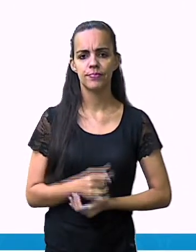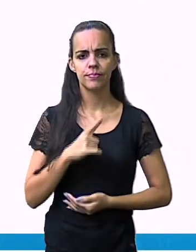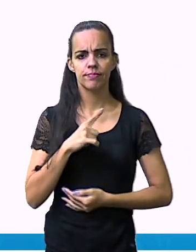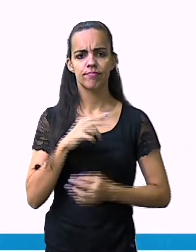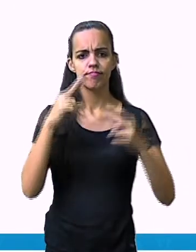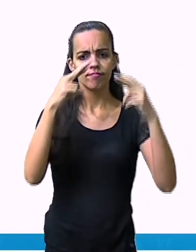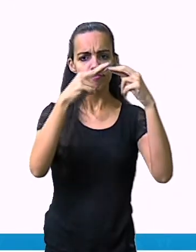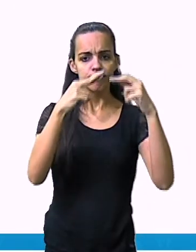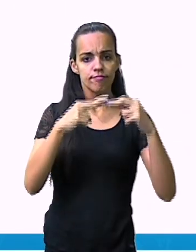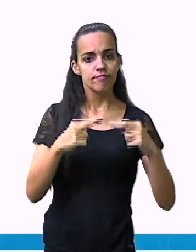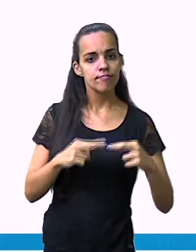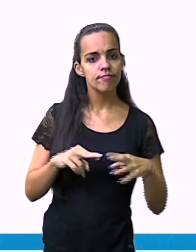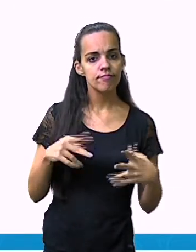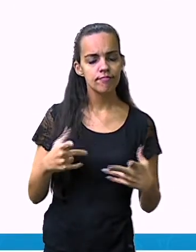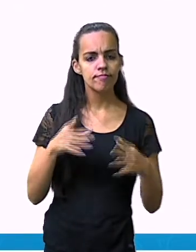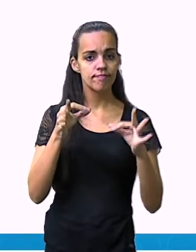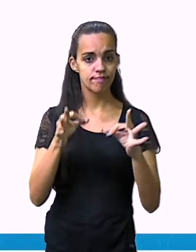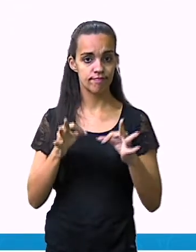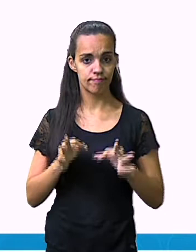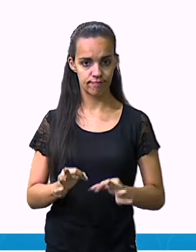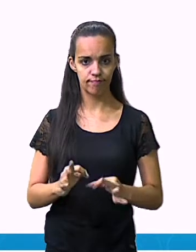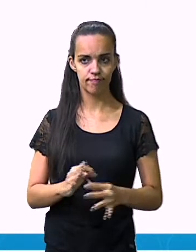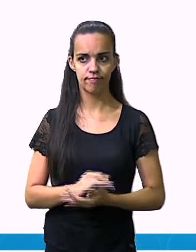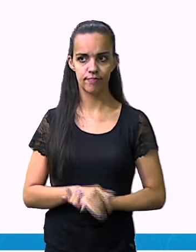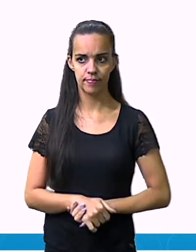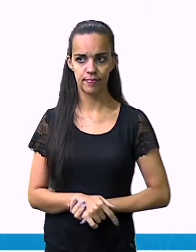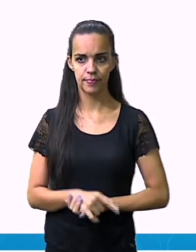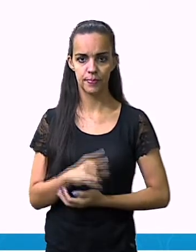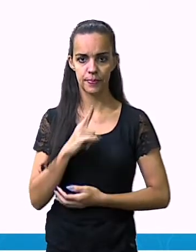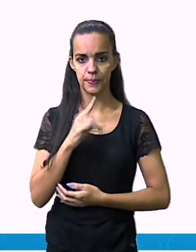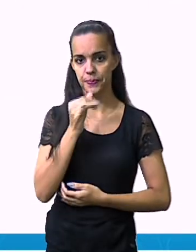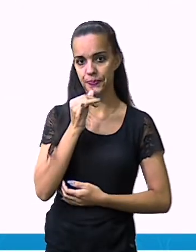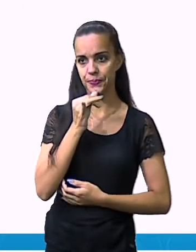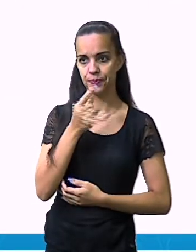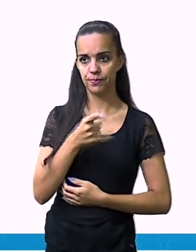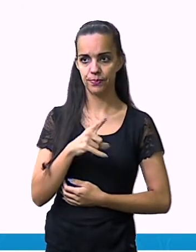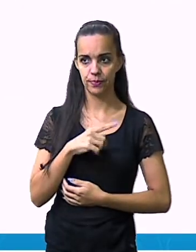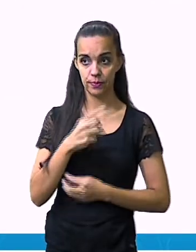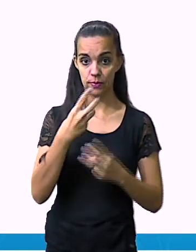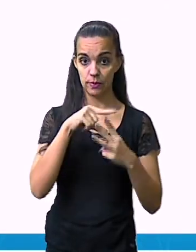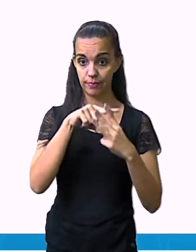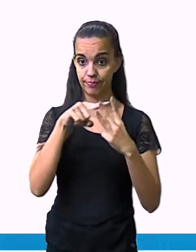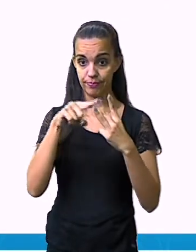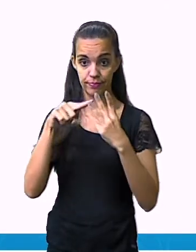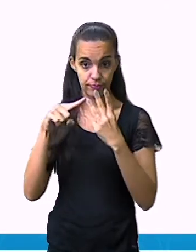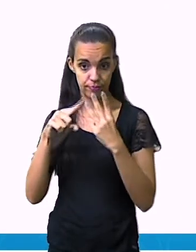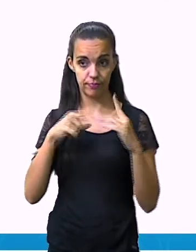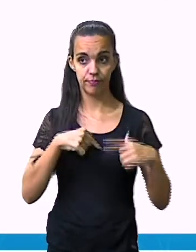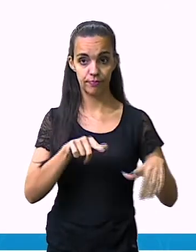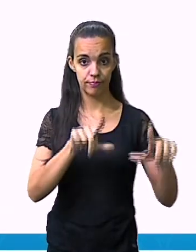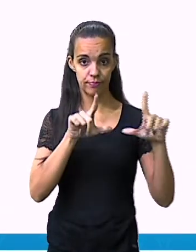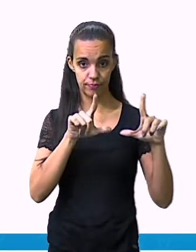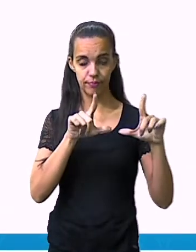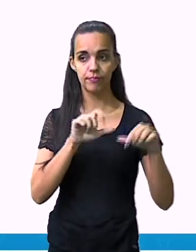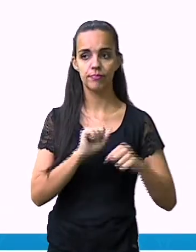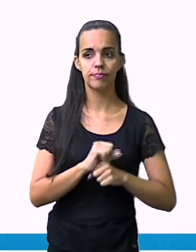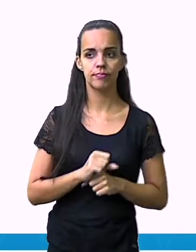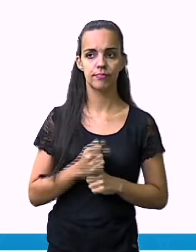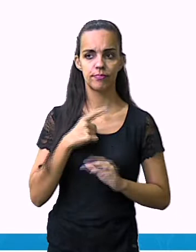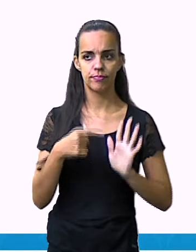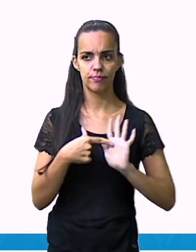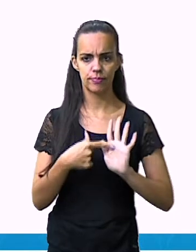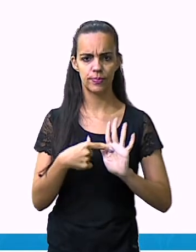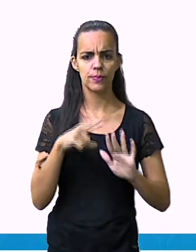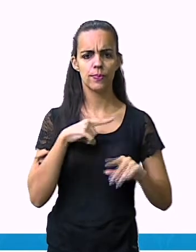Relacione corretamente. Aqui, nós temos três placas que encontramos em